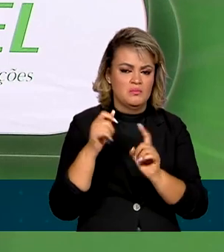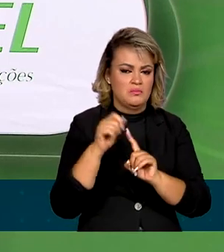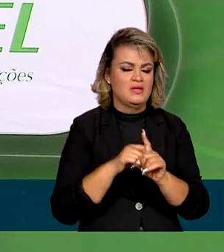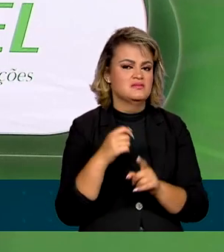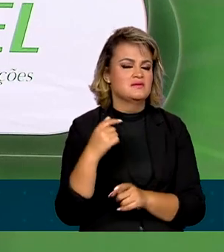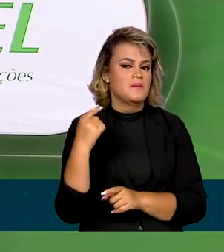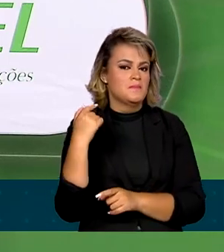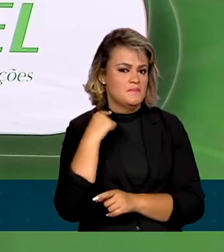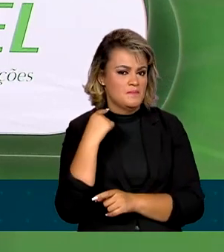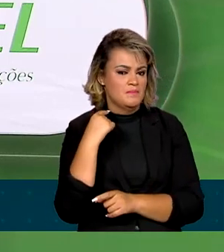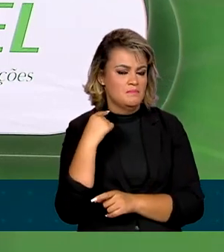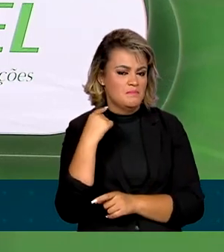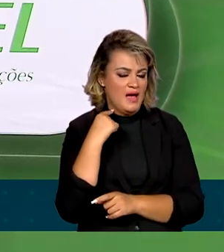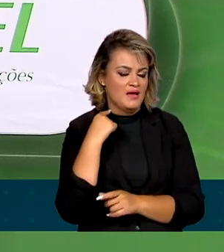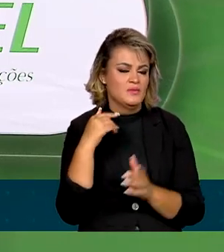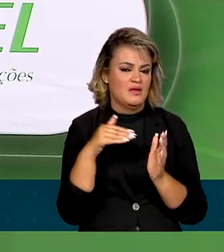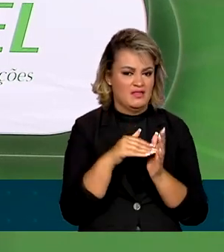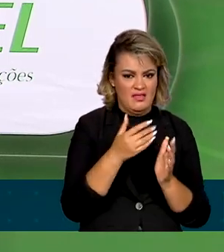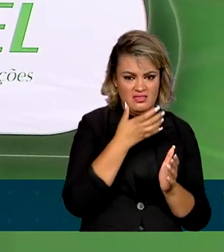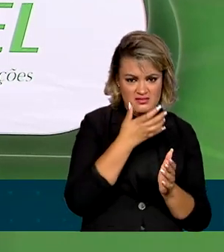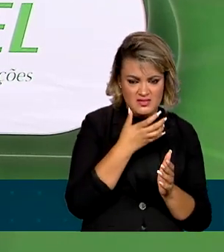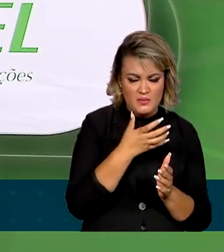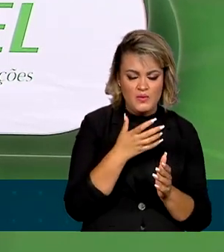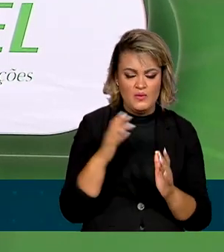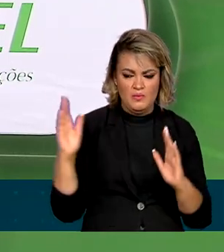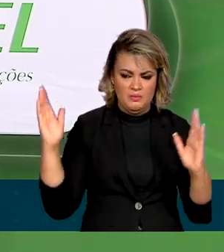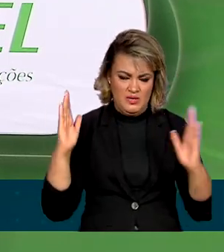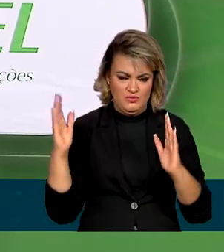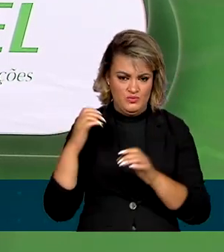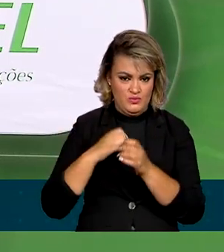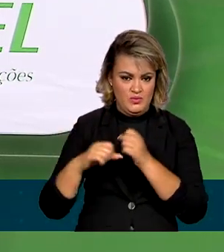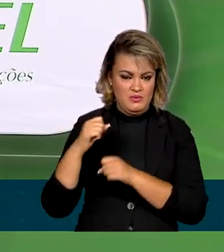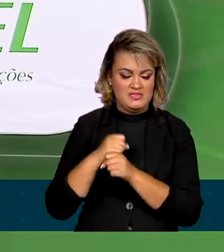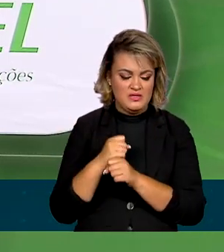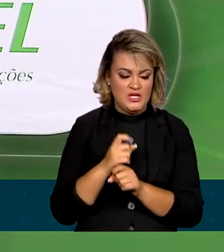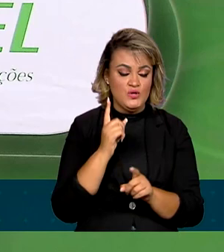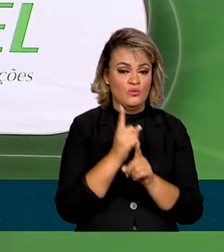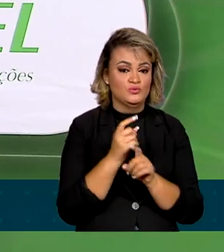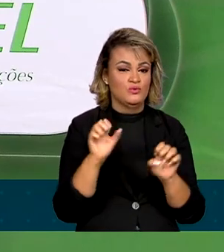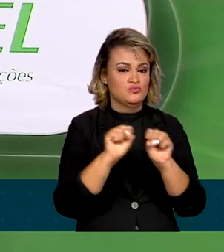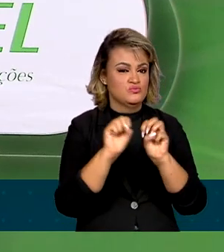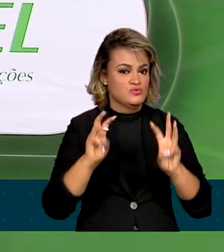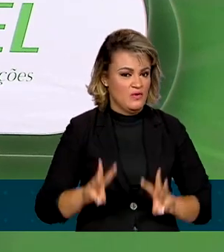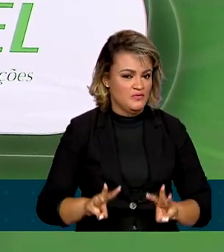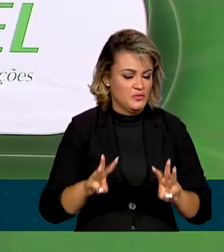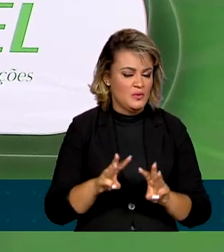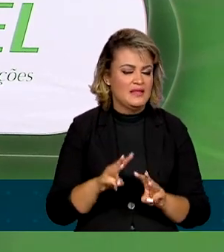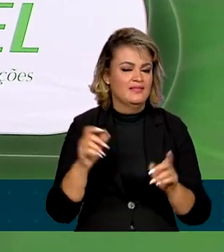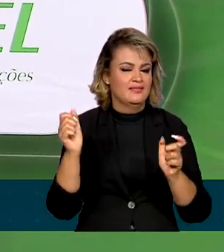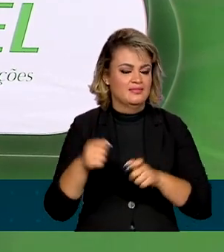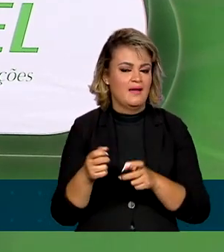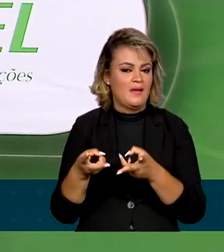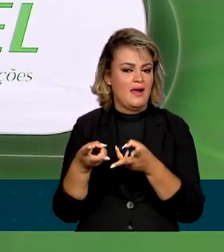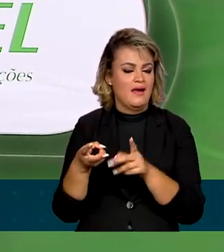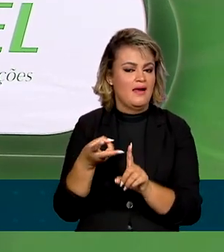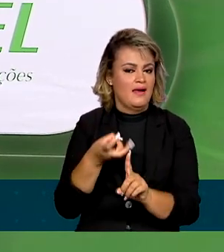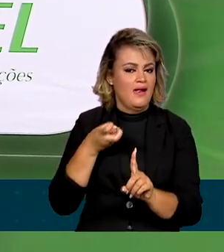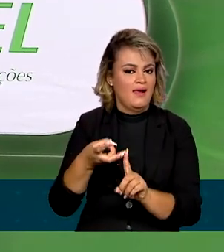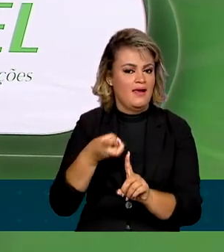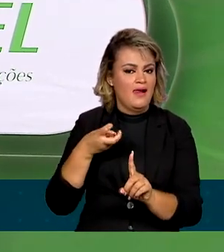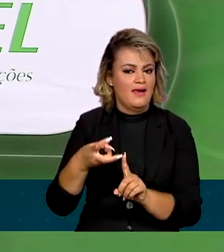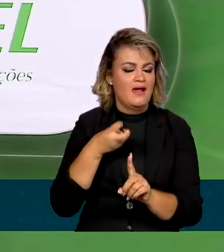2021 e dezembro de 2022 constataram a presença de um software malicioso capaz de permitir que